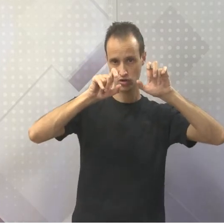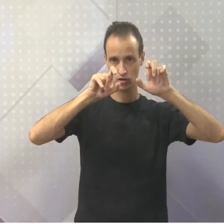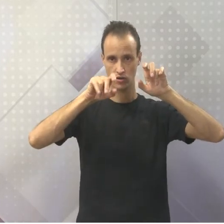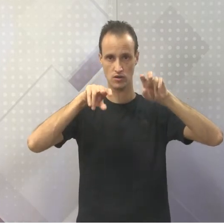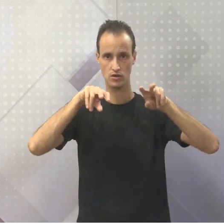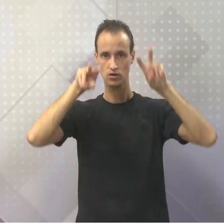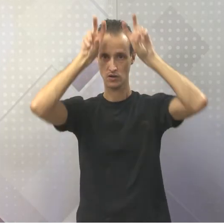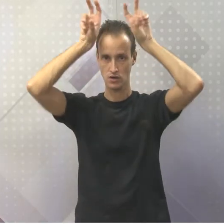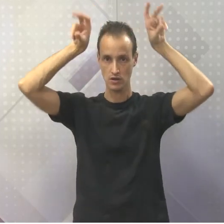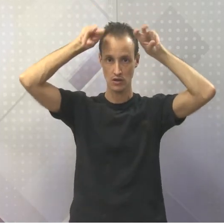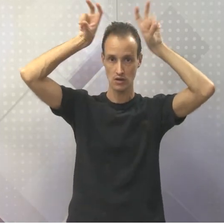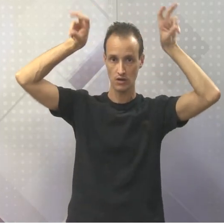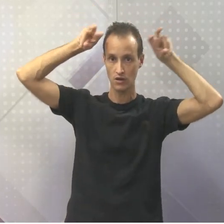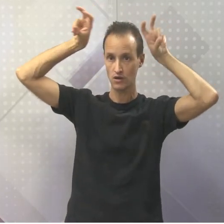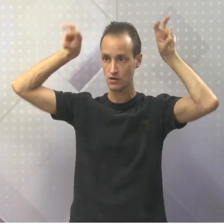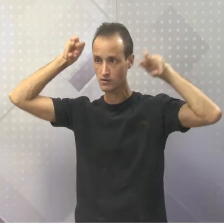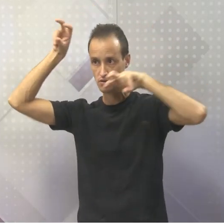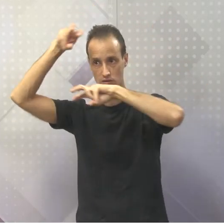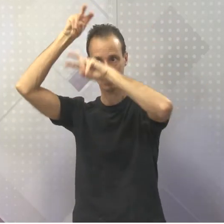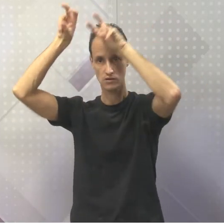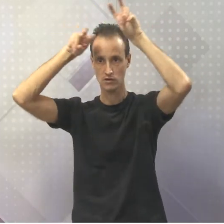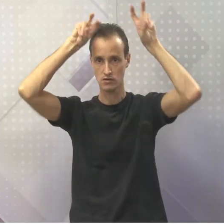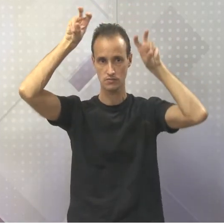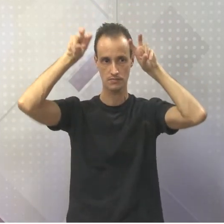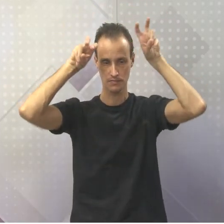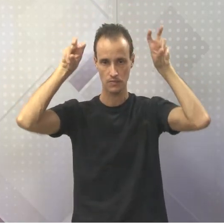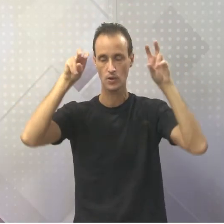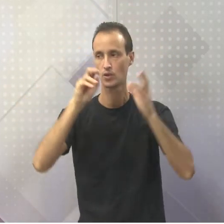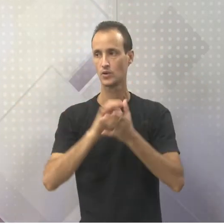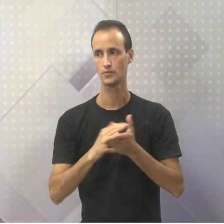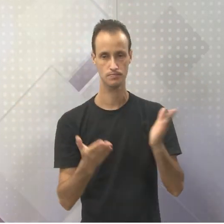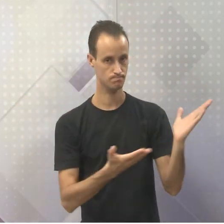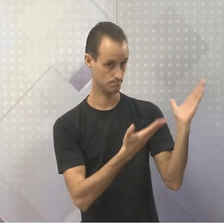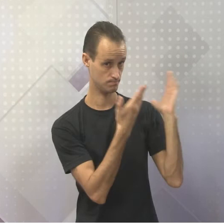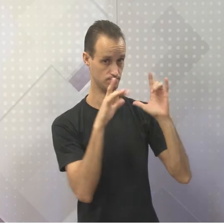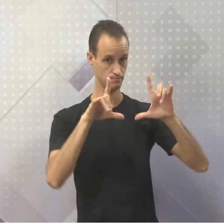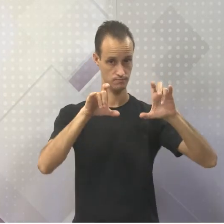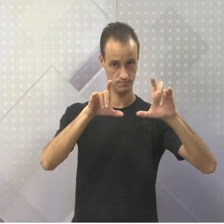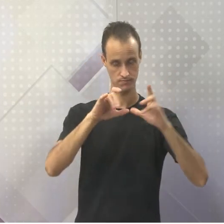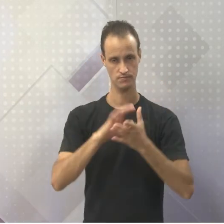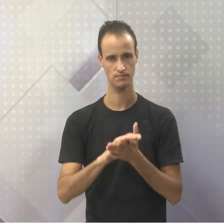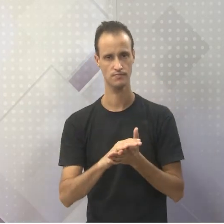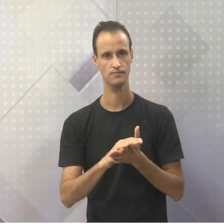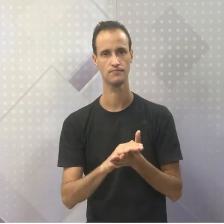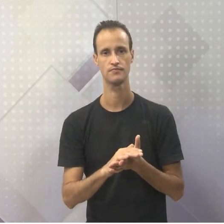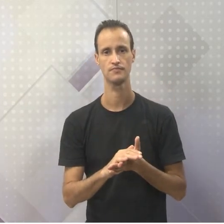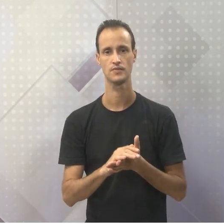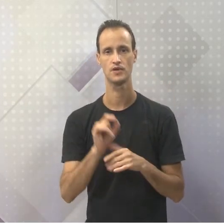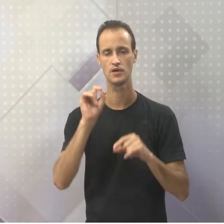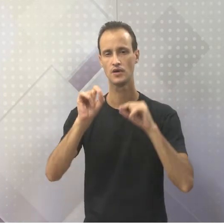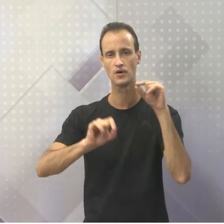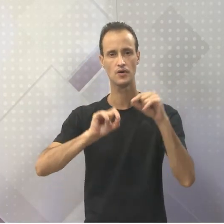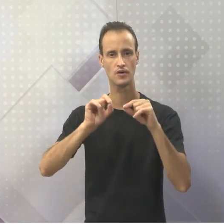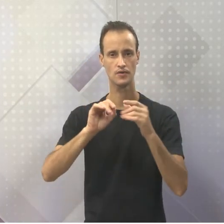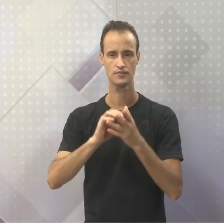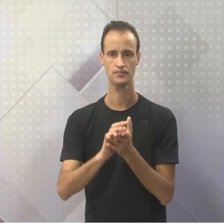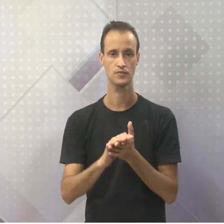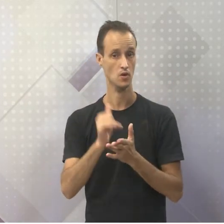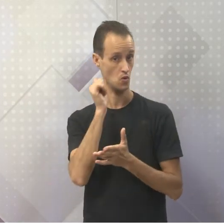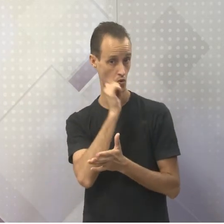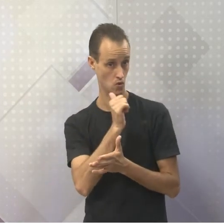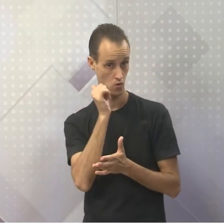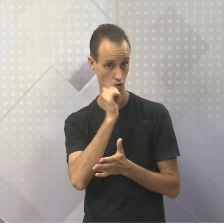foto dessa escultura que tem aí, Medusa, né? O que seria Medusa? Então a foto aí vai dizer a vocês, Medusa, na verdade, é uma figura